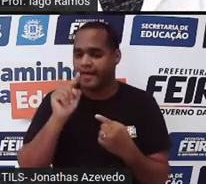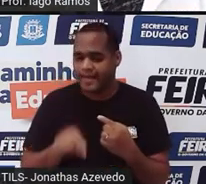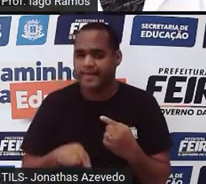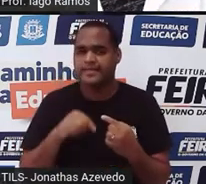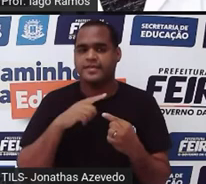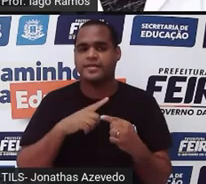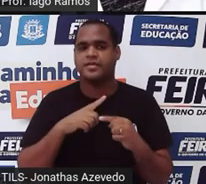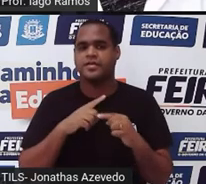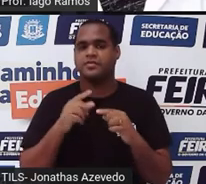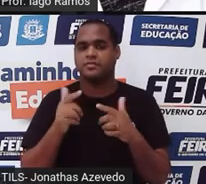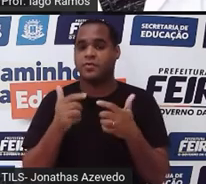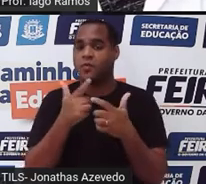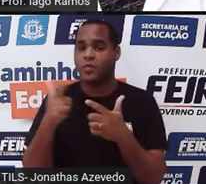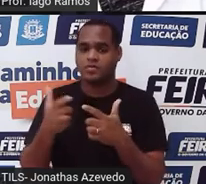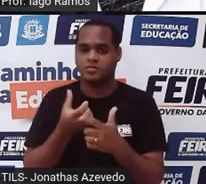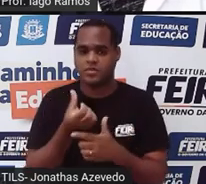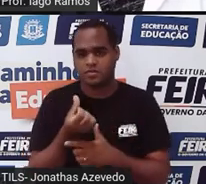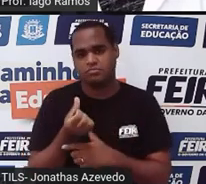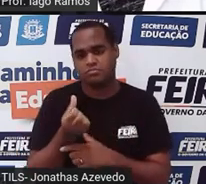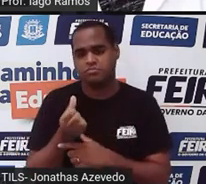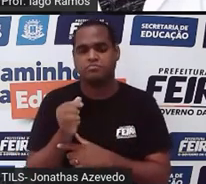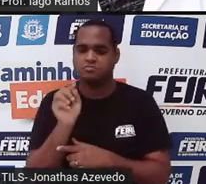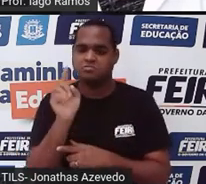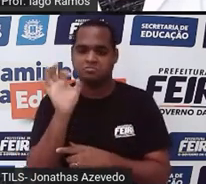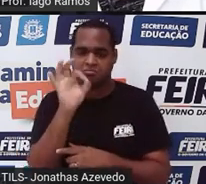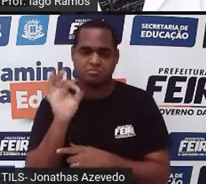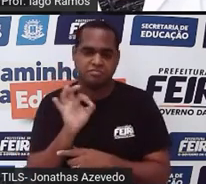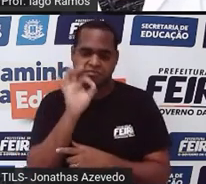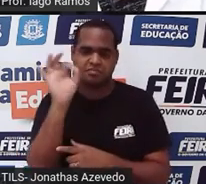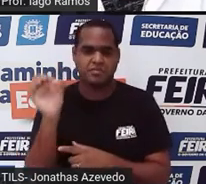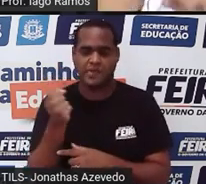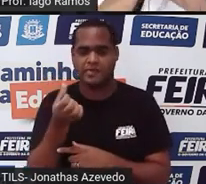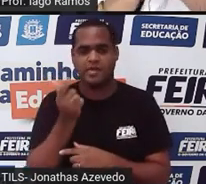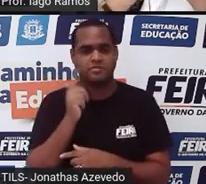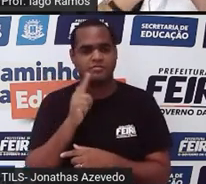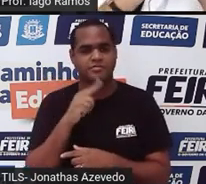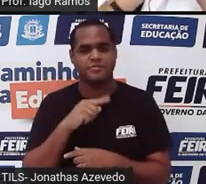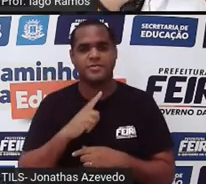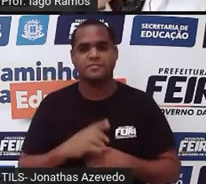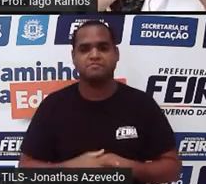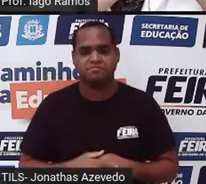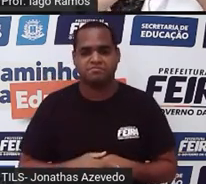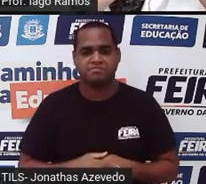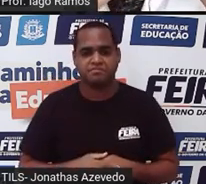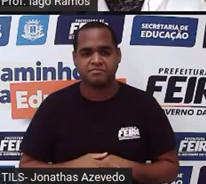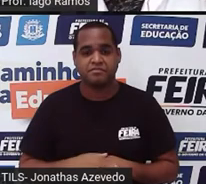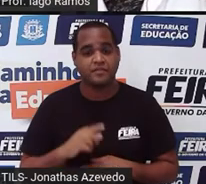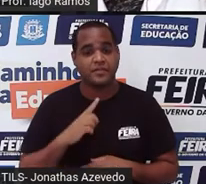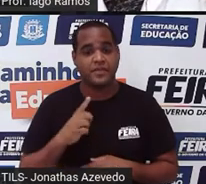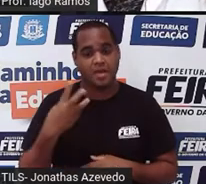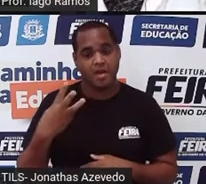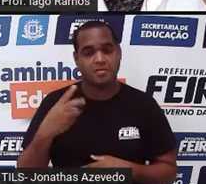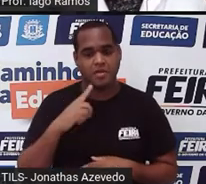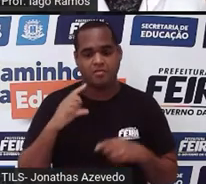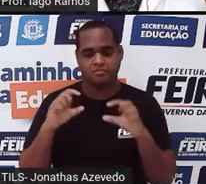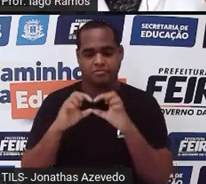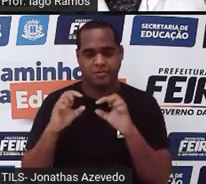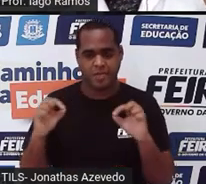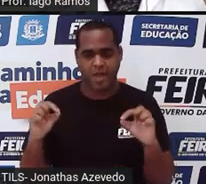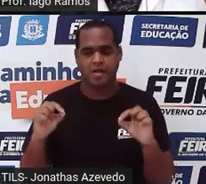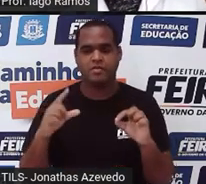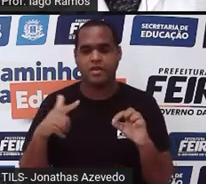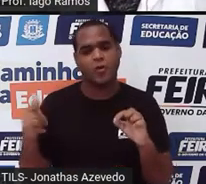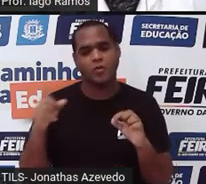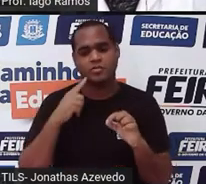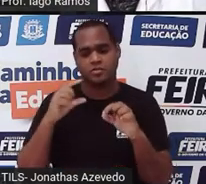com seis bolinhas, né? A gente tem três bolinhas na parte de baixo, duas